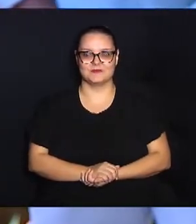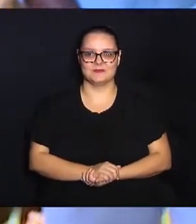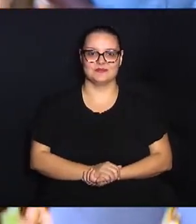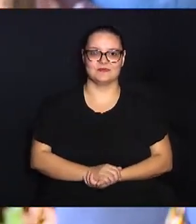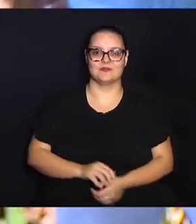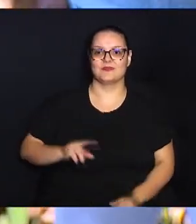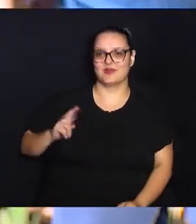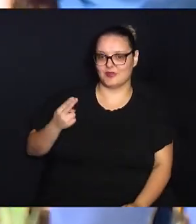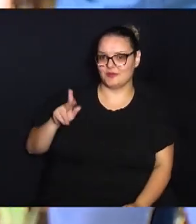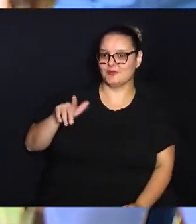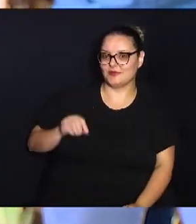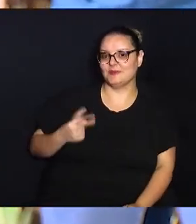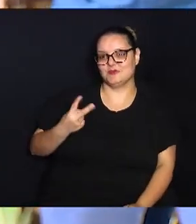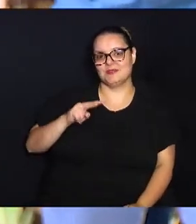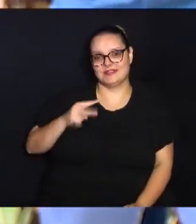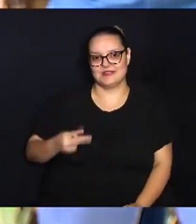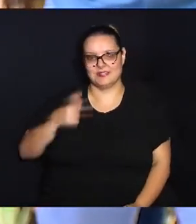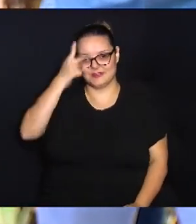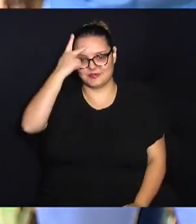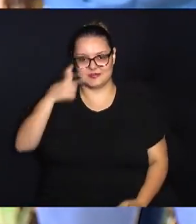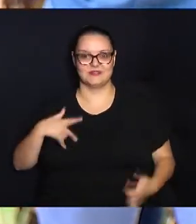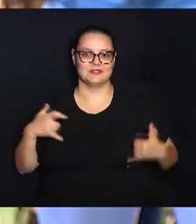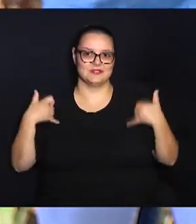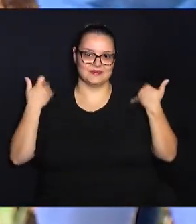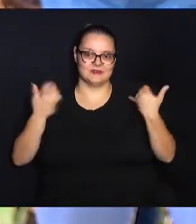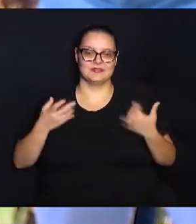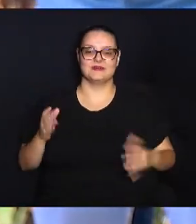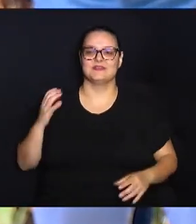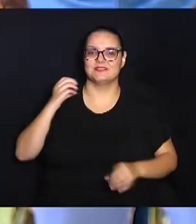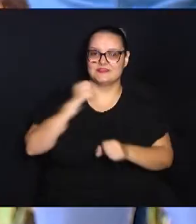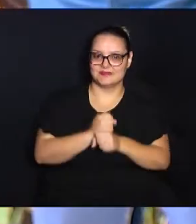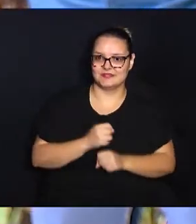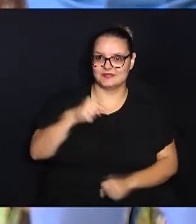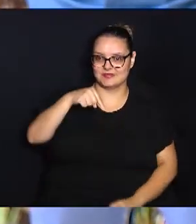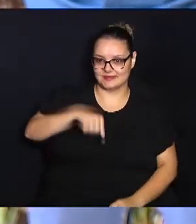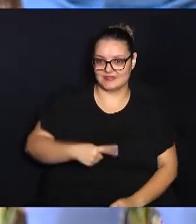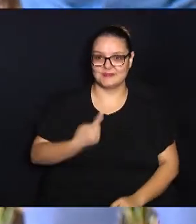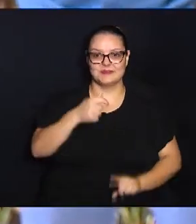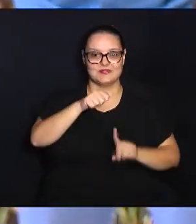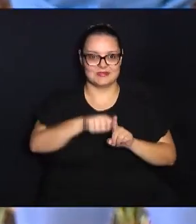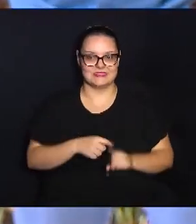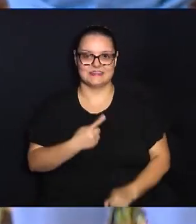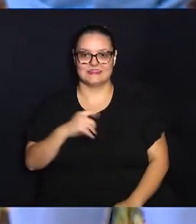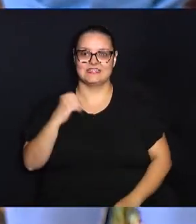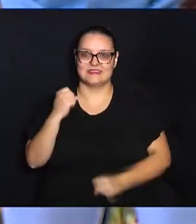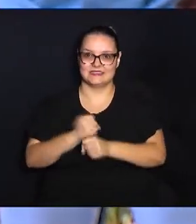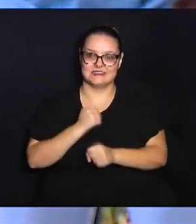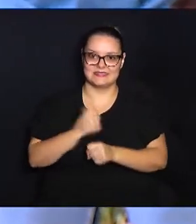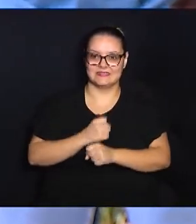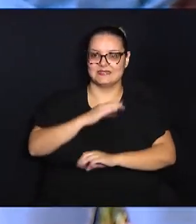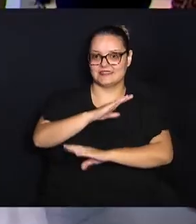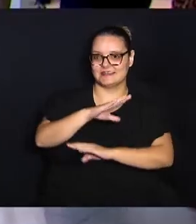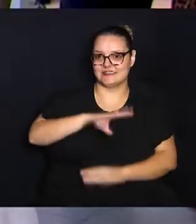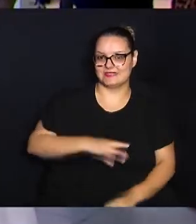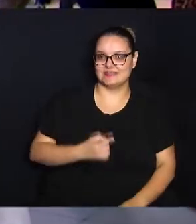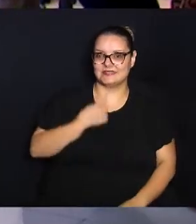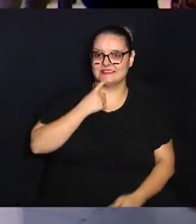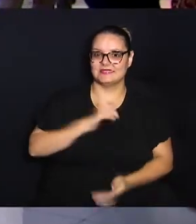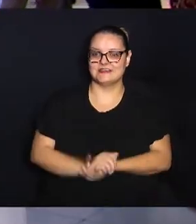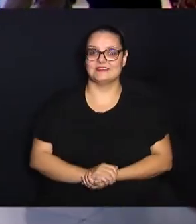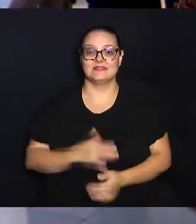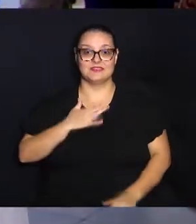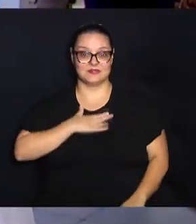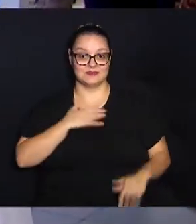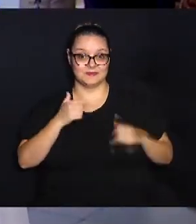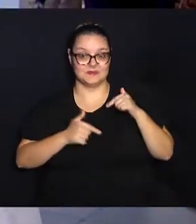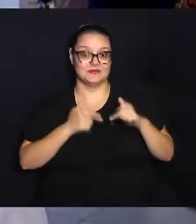foi dupla. Além do próprio aniversário, ele completa, dentro de um mês, 10 anos de Câmara Municipal. Para mim, trabalhar